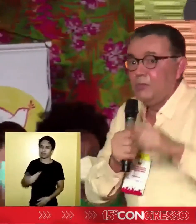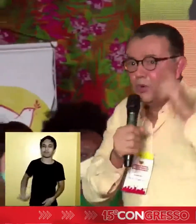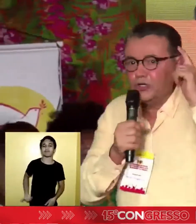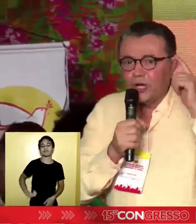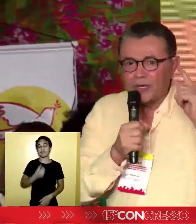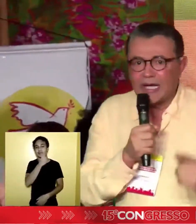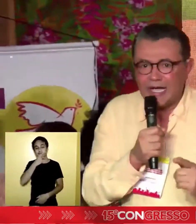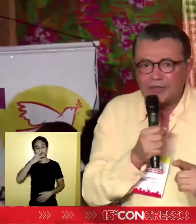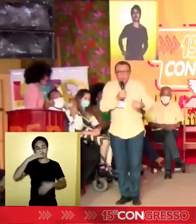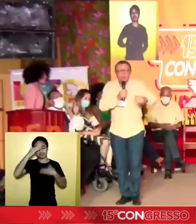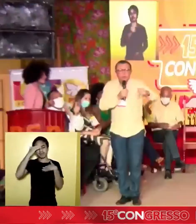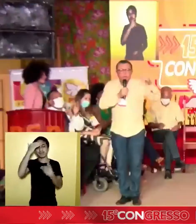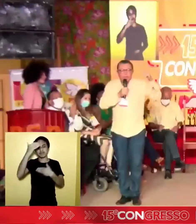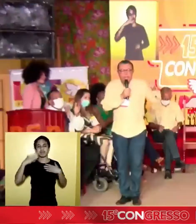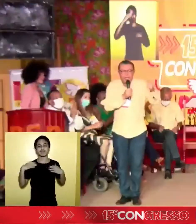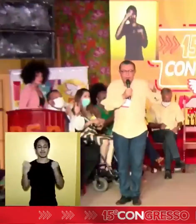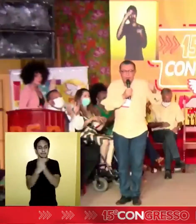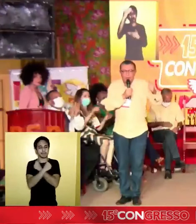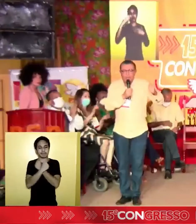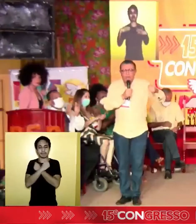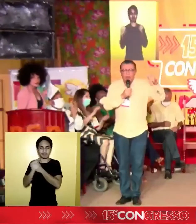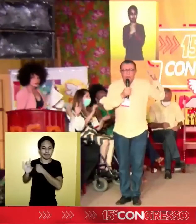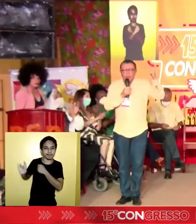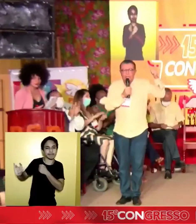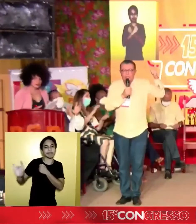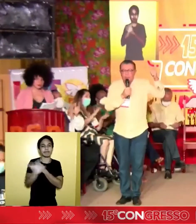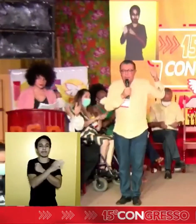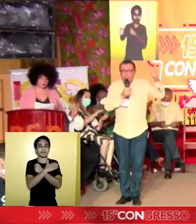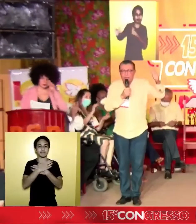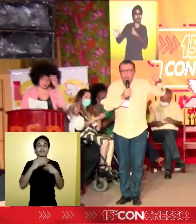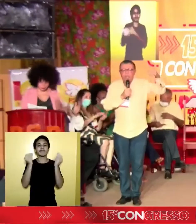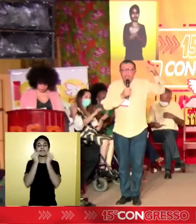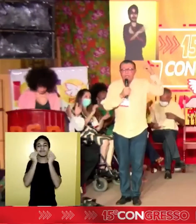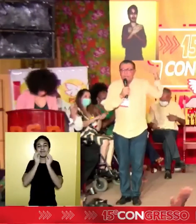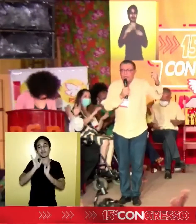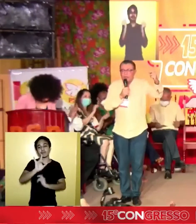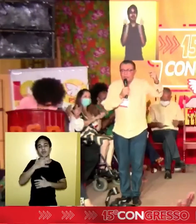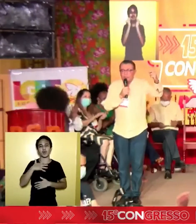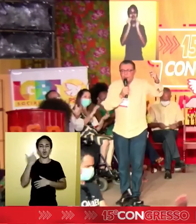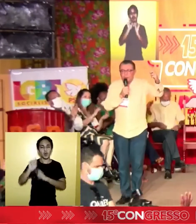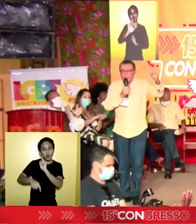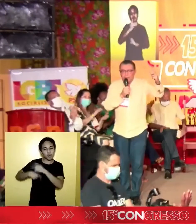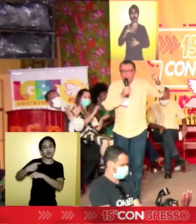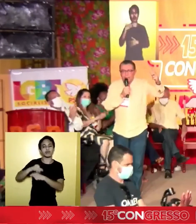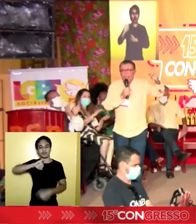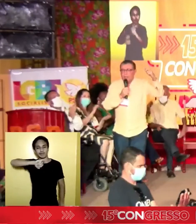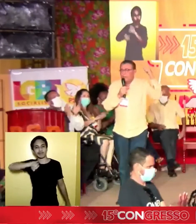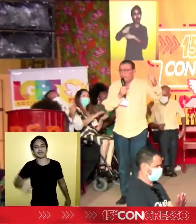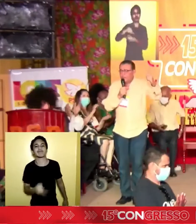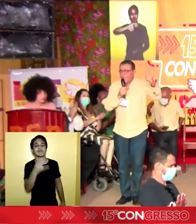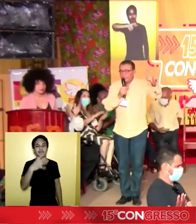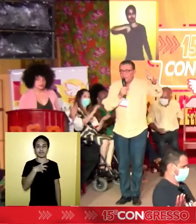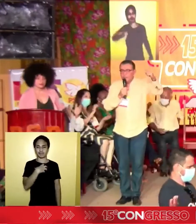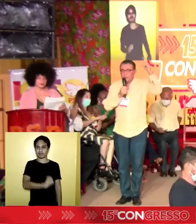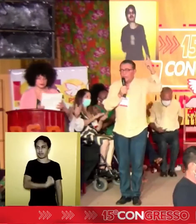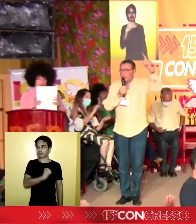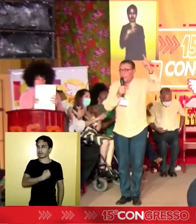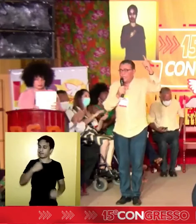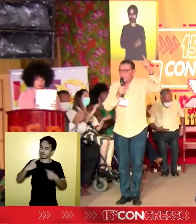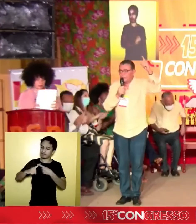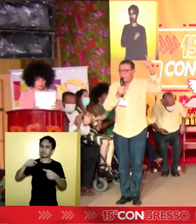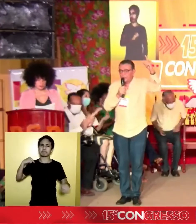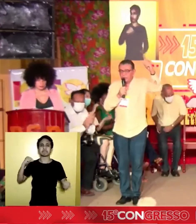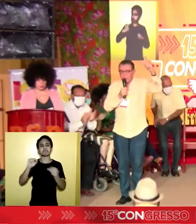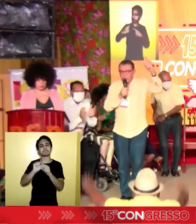para mim. Muito obrigado, um abraço no coração, um beijo no coração, e até a outra oportunidade. Felicidades, que